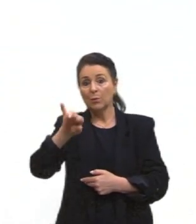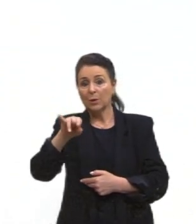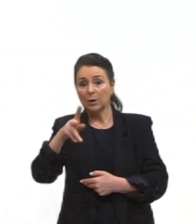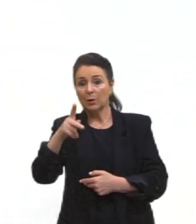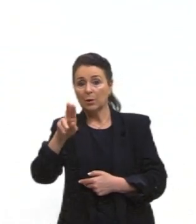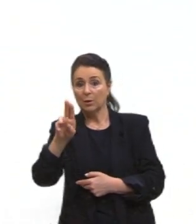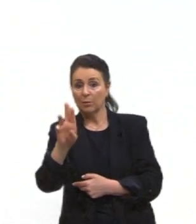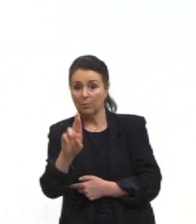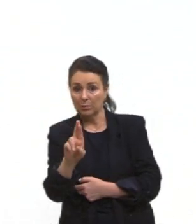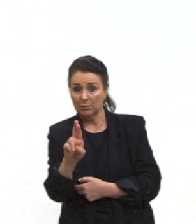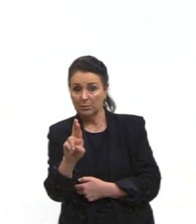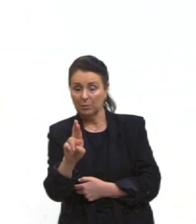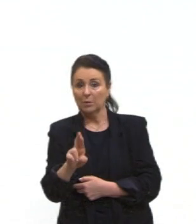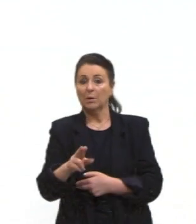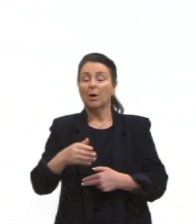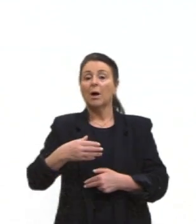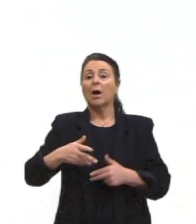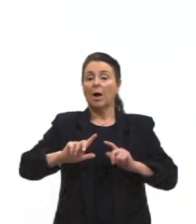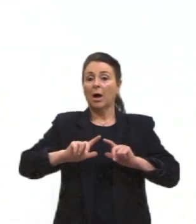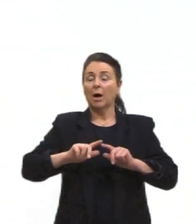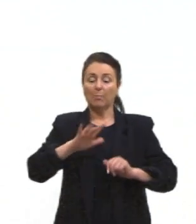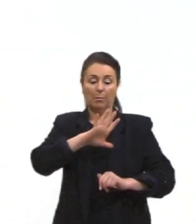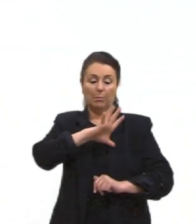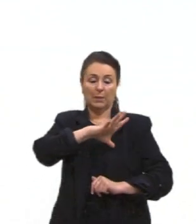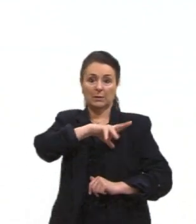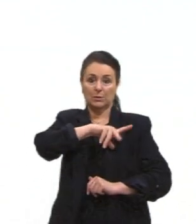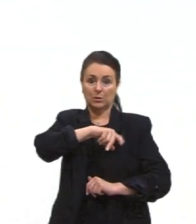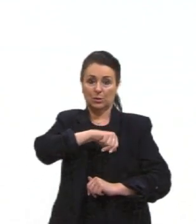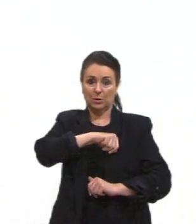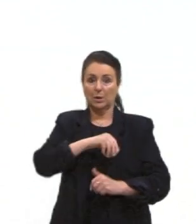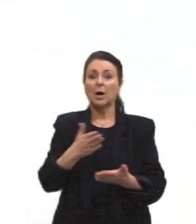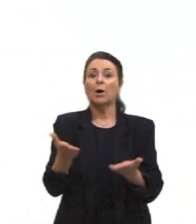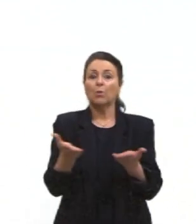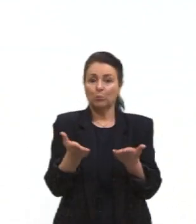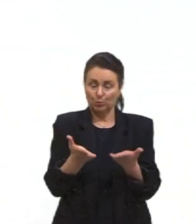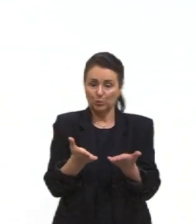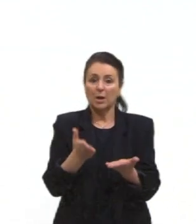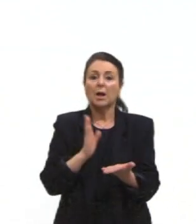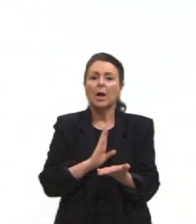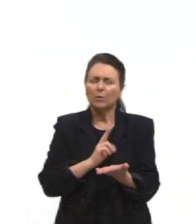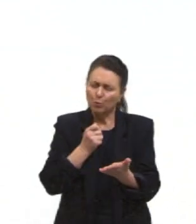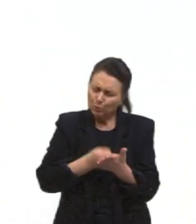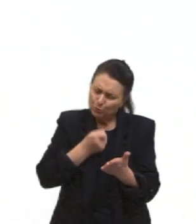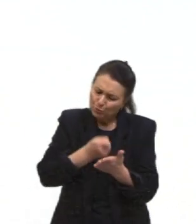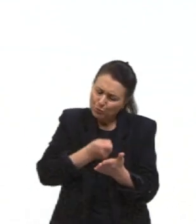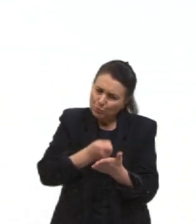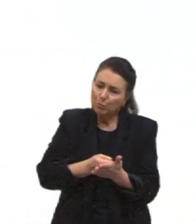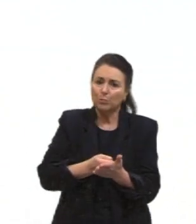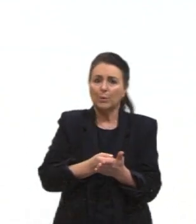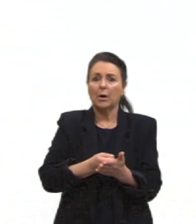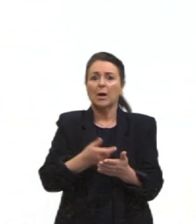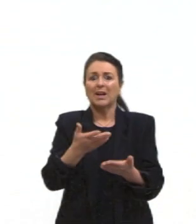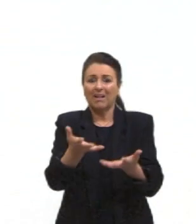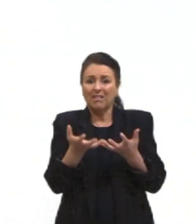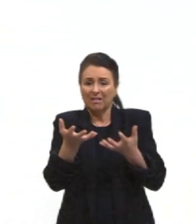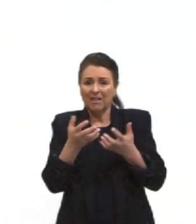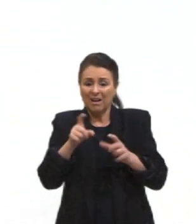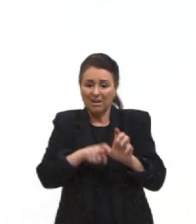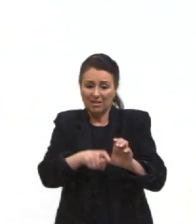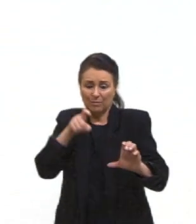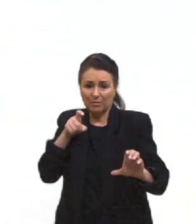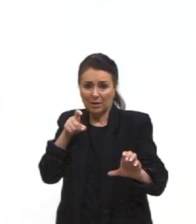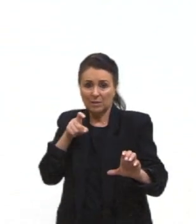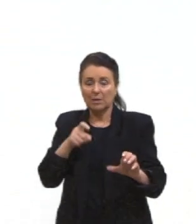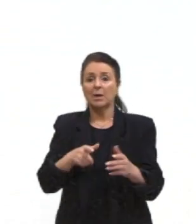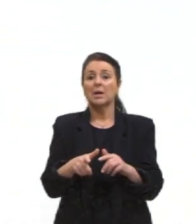A Palestina hoje, né, ela luta pelo reconhecimento do seu Estado independente, como se fosse uma nação, tá, e passa por uma